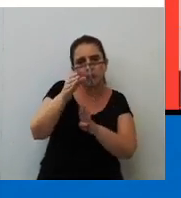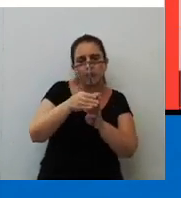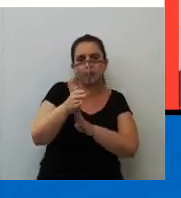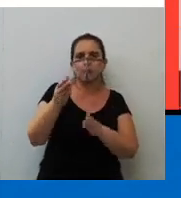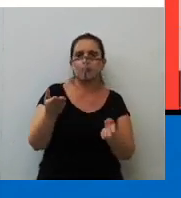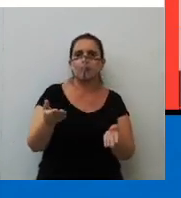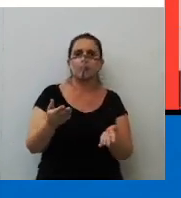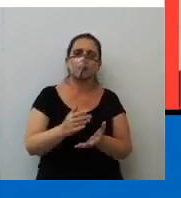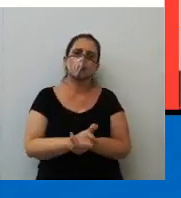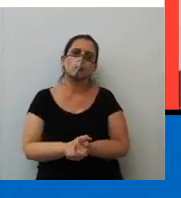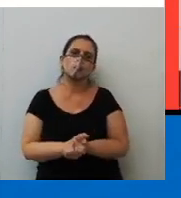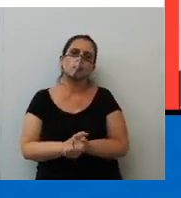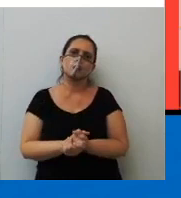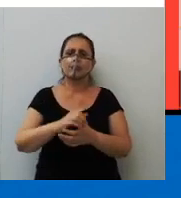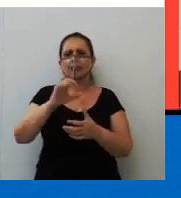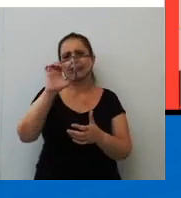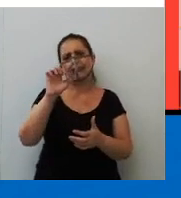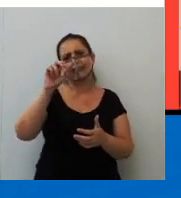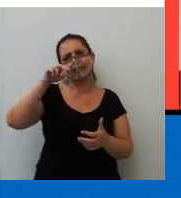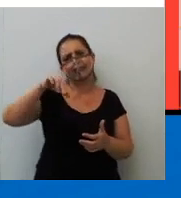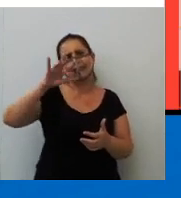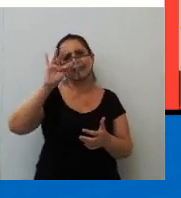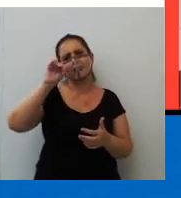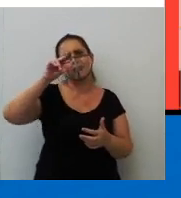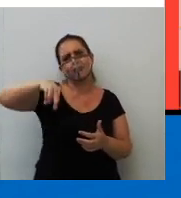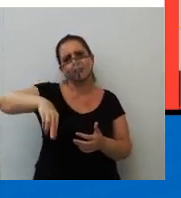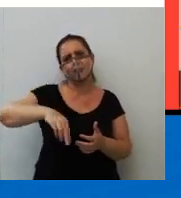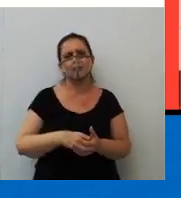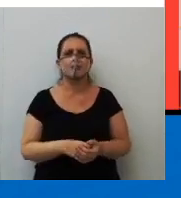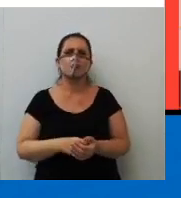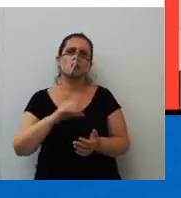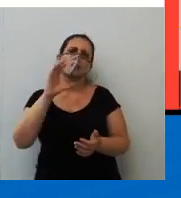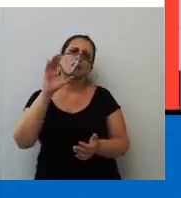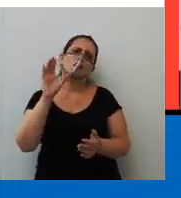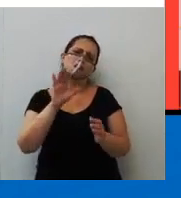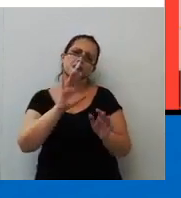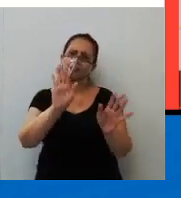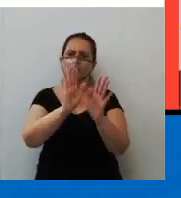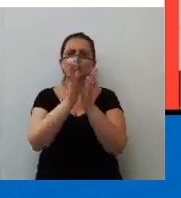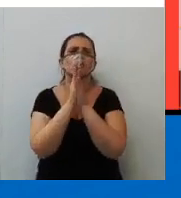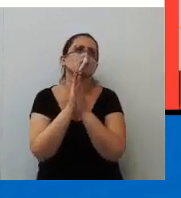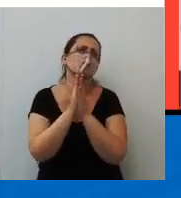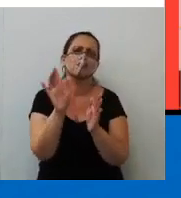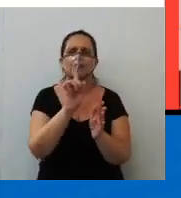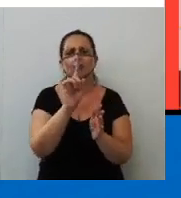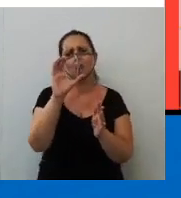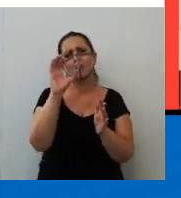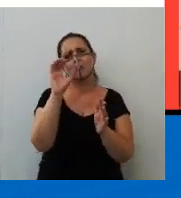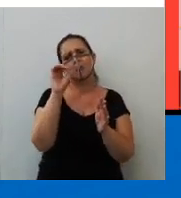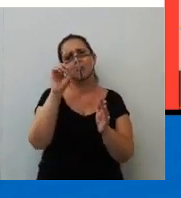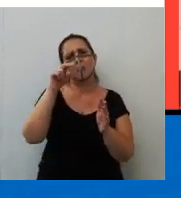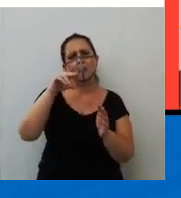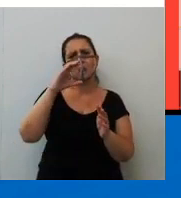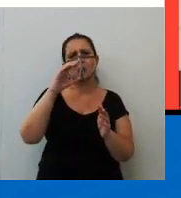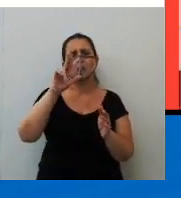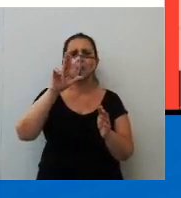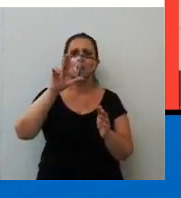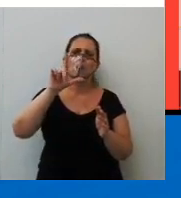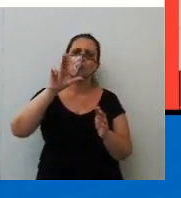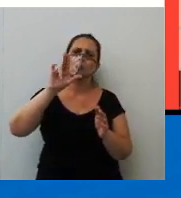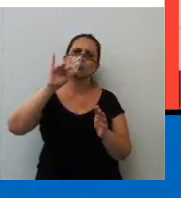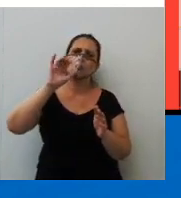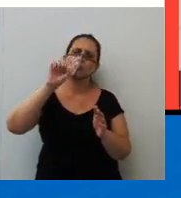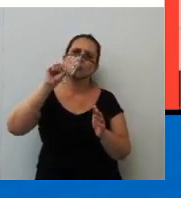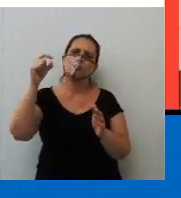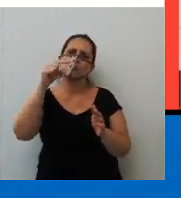conclusão com, por exemplo, enfim. Ou então, conclui-se que. Pelo amor de Deus, gente. Não. Você bota lá,